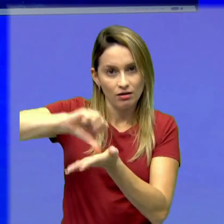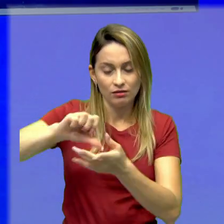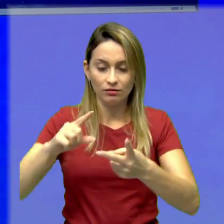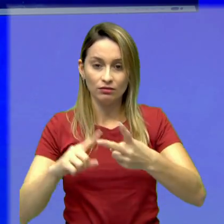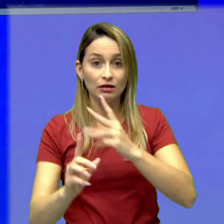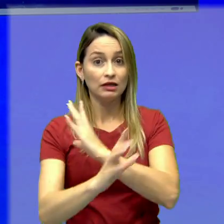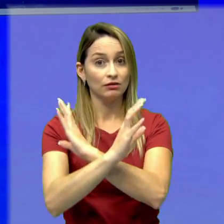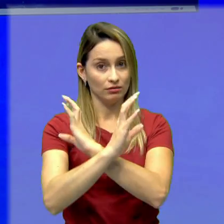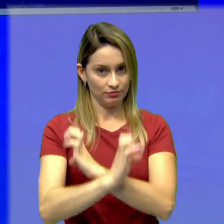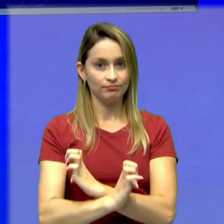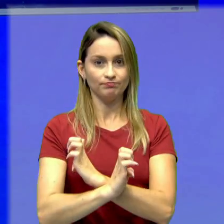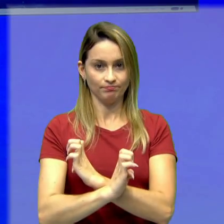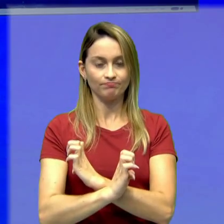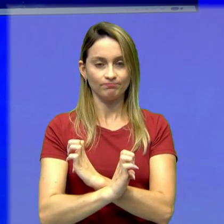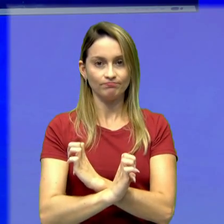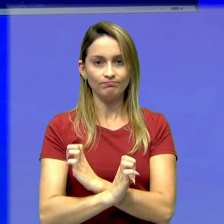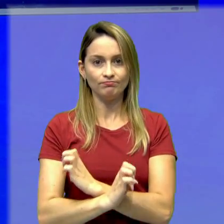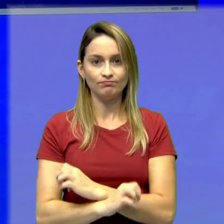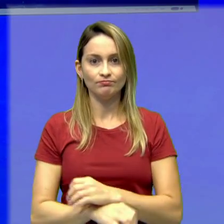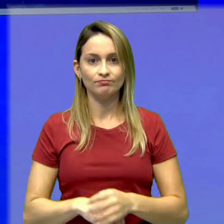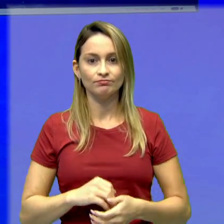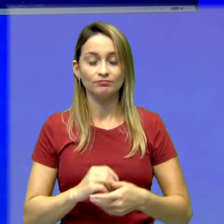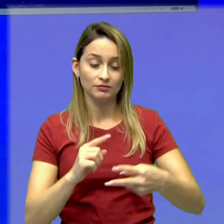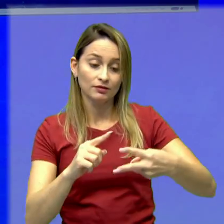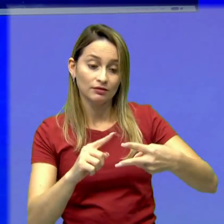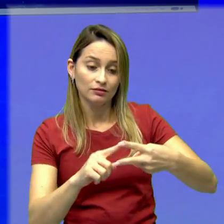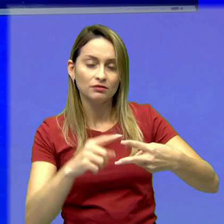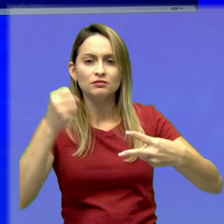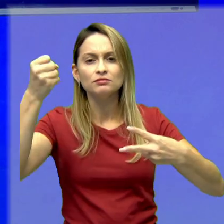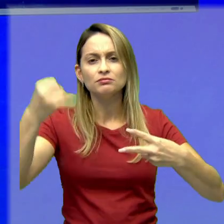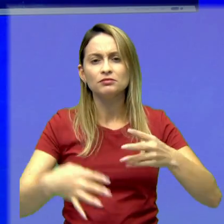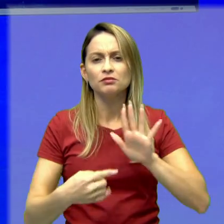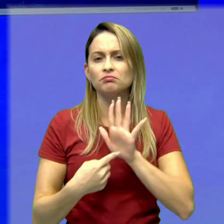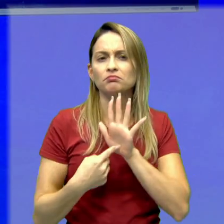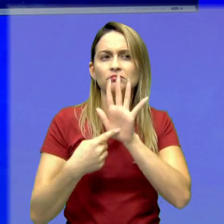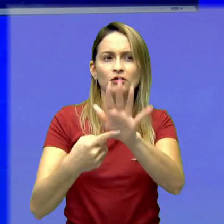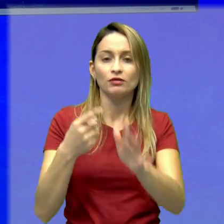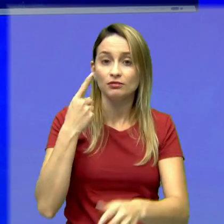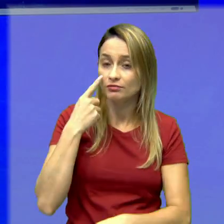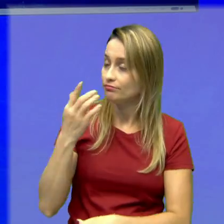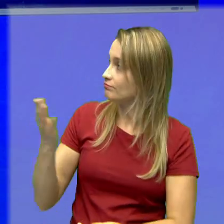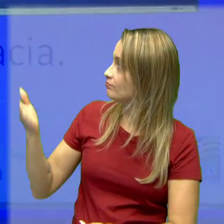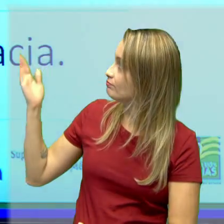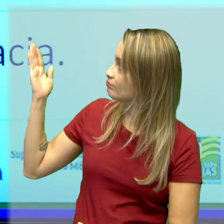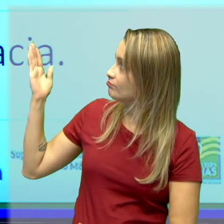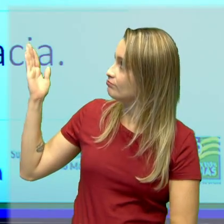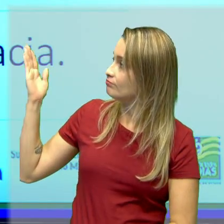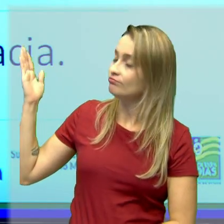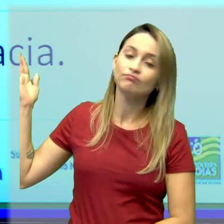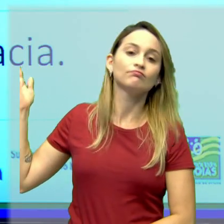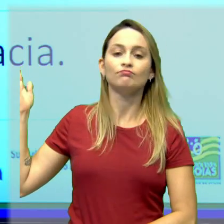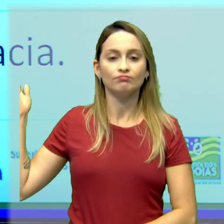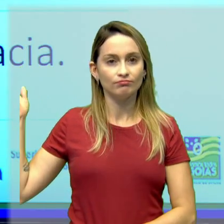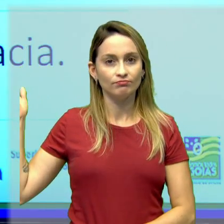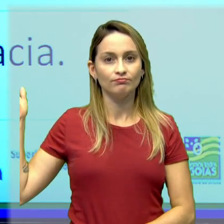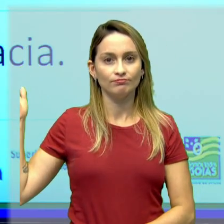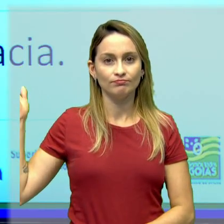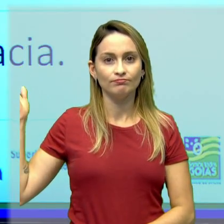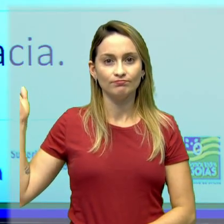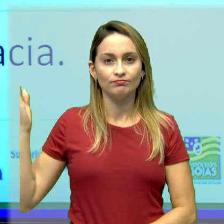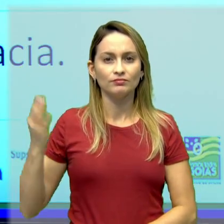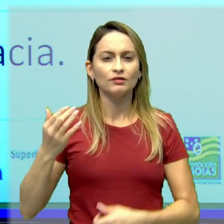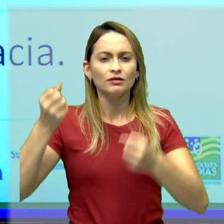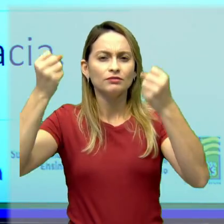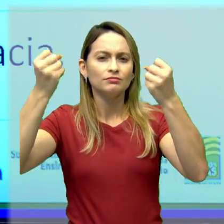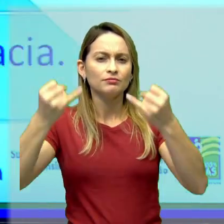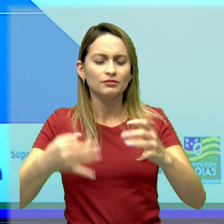e Esparta, tá bom? Então, veja, vou falar um pouquinho de Atenas. Coloca na tela para mim quais são os aspectos